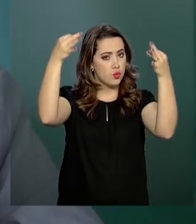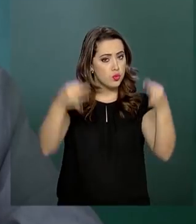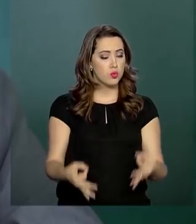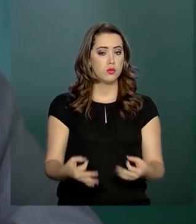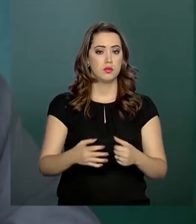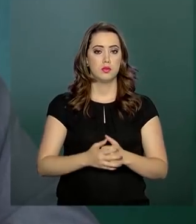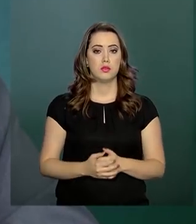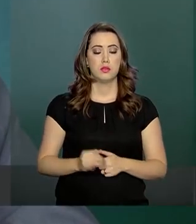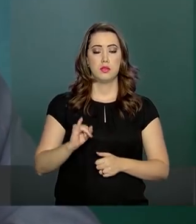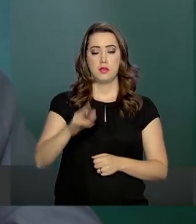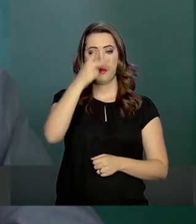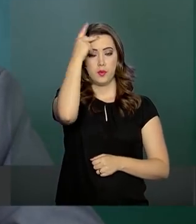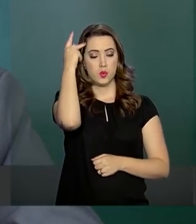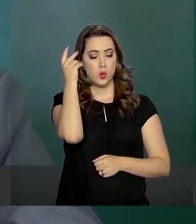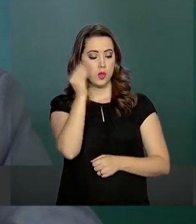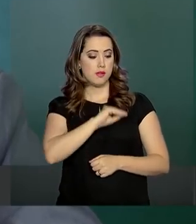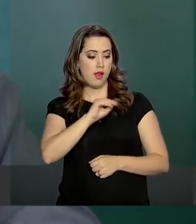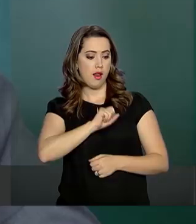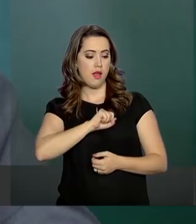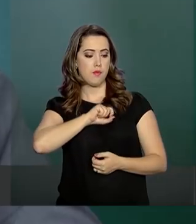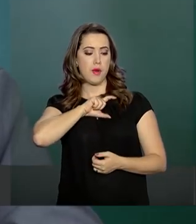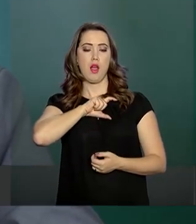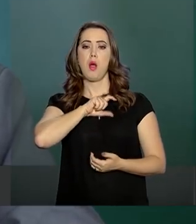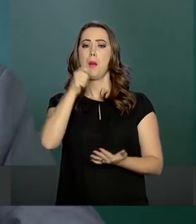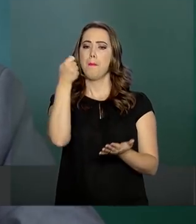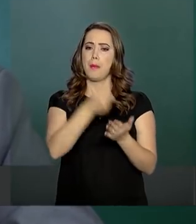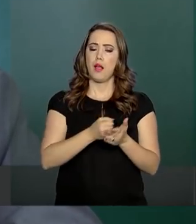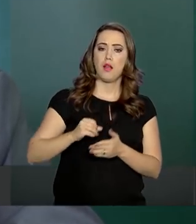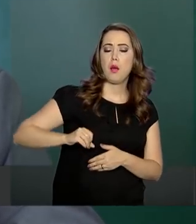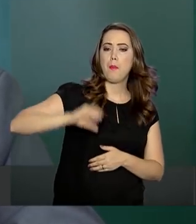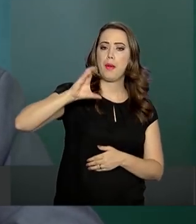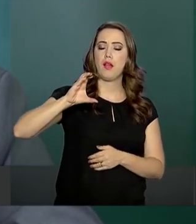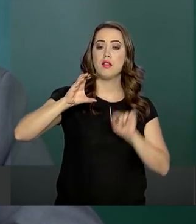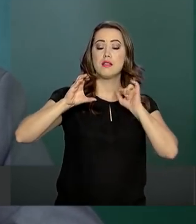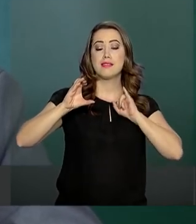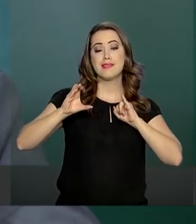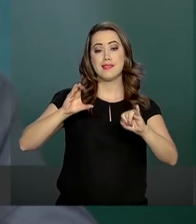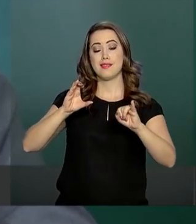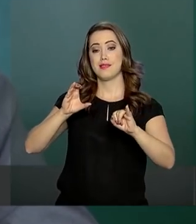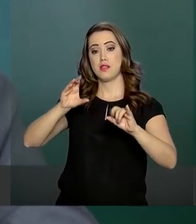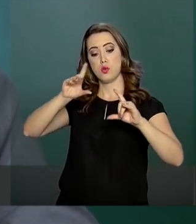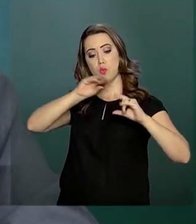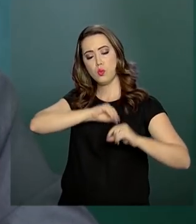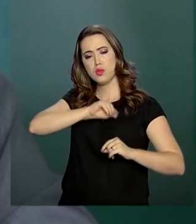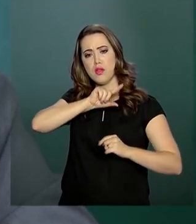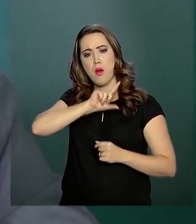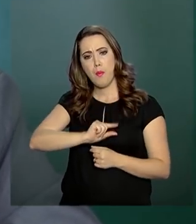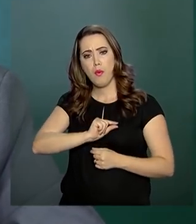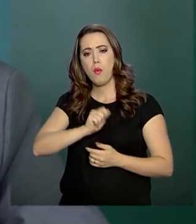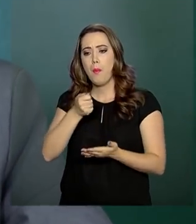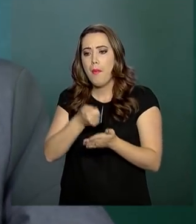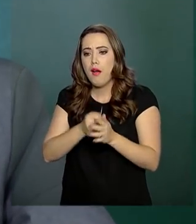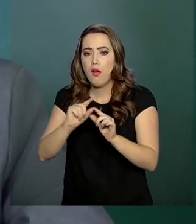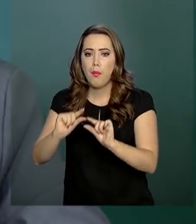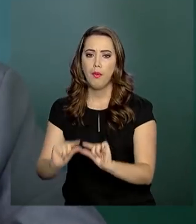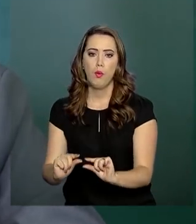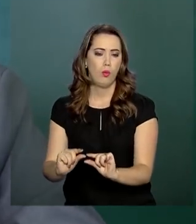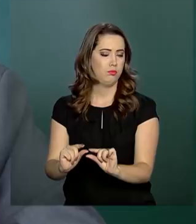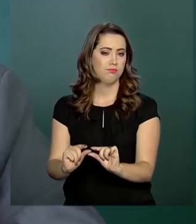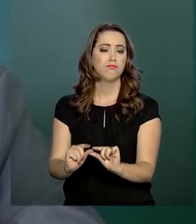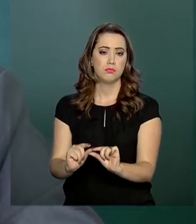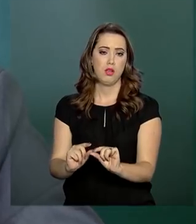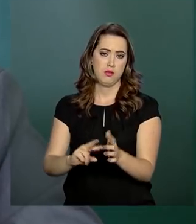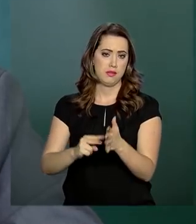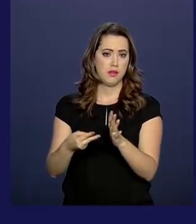Quem ganha mais, pagará mais. Quem ganha menos, contribuirá com menos, no mais